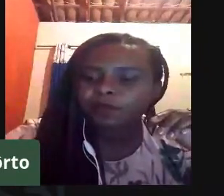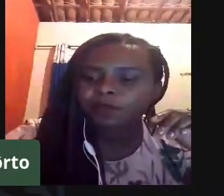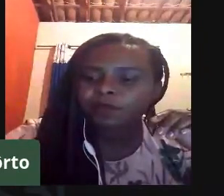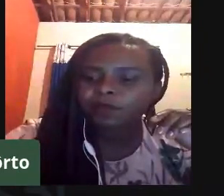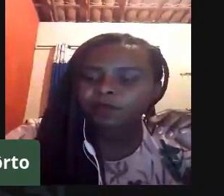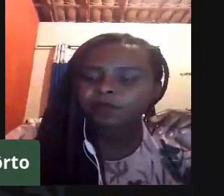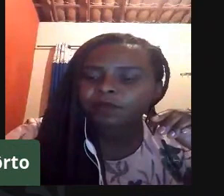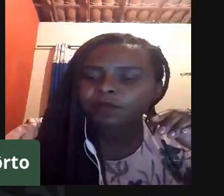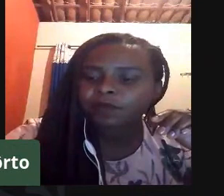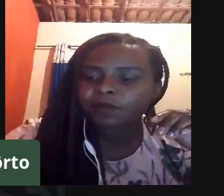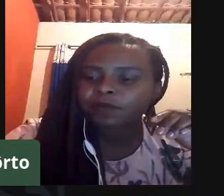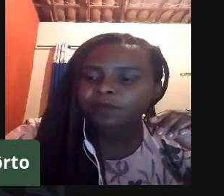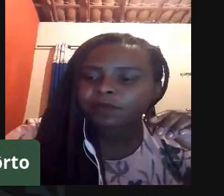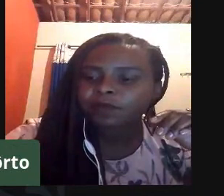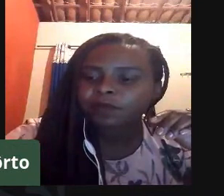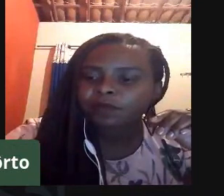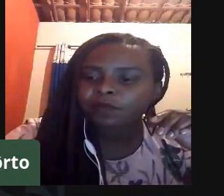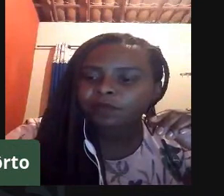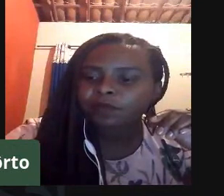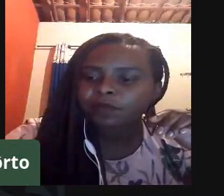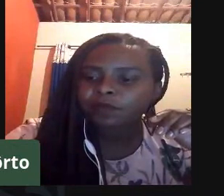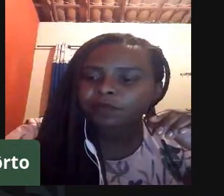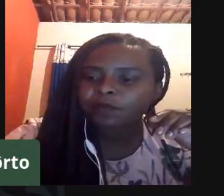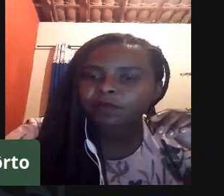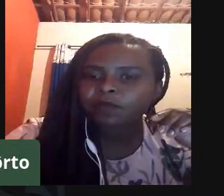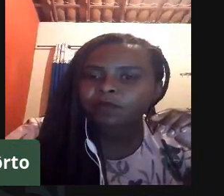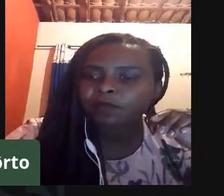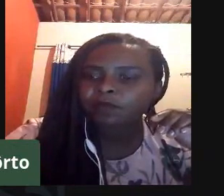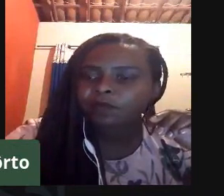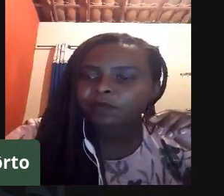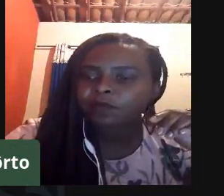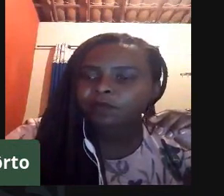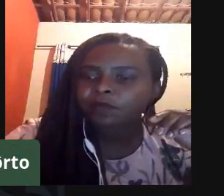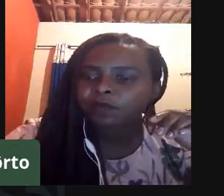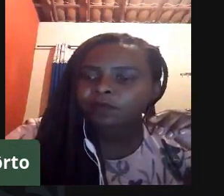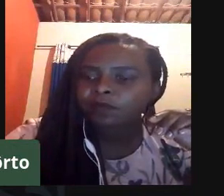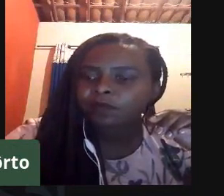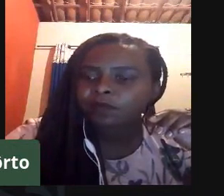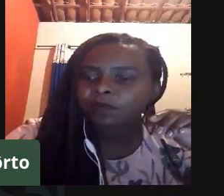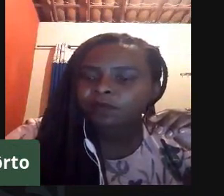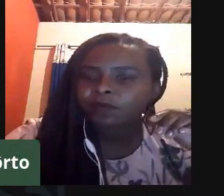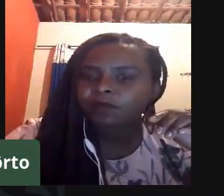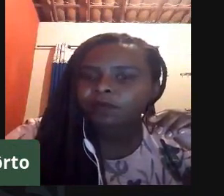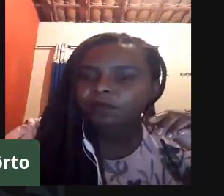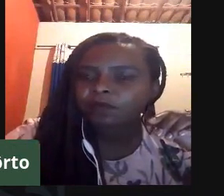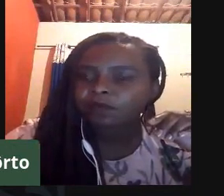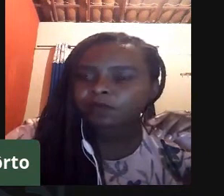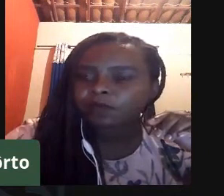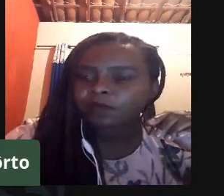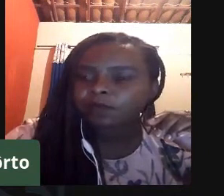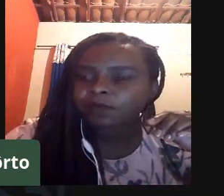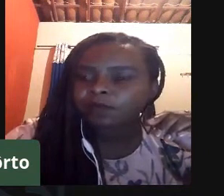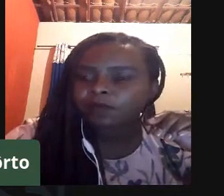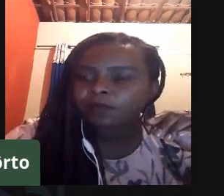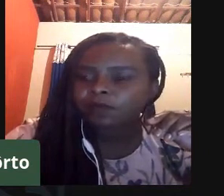em seus territórios? E aí, passa a palavra para a Valéria, que conseguiu retornar agora.